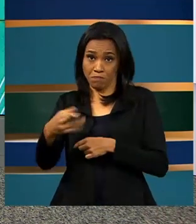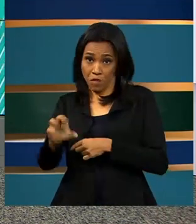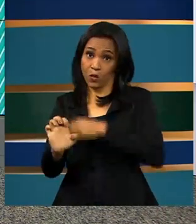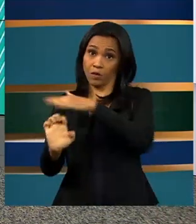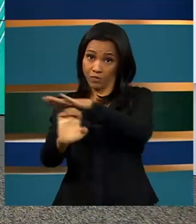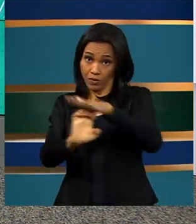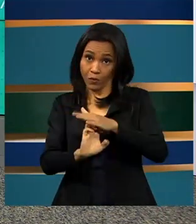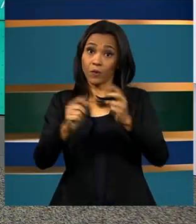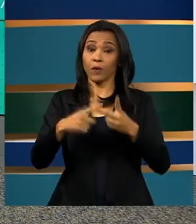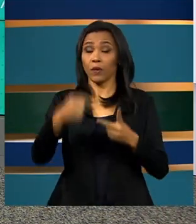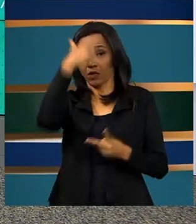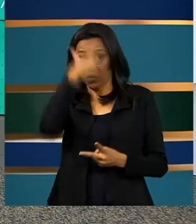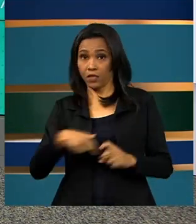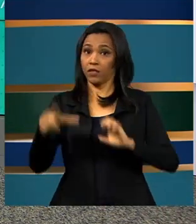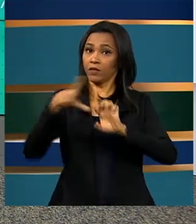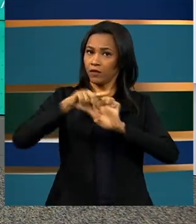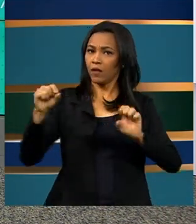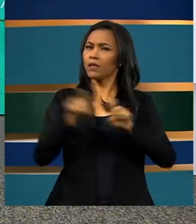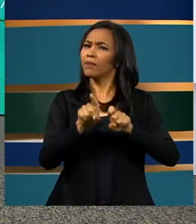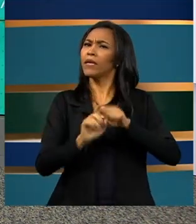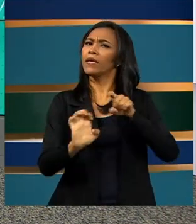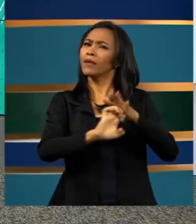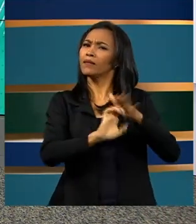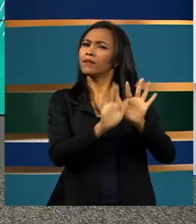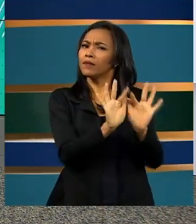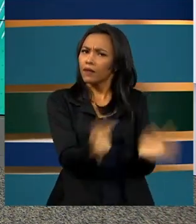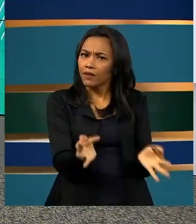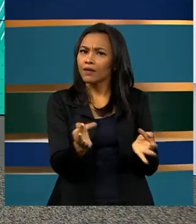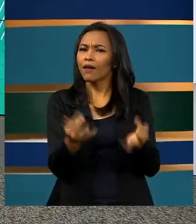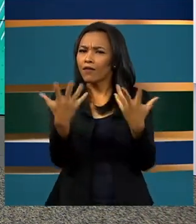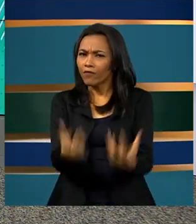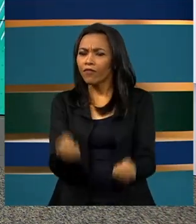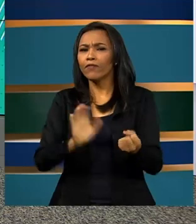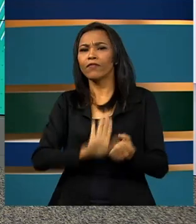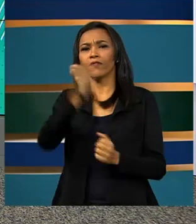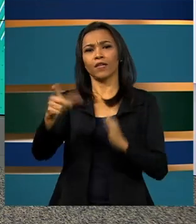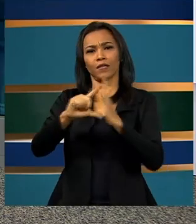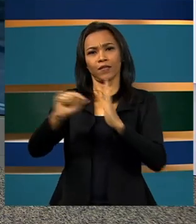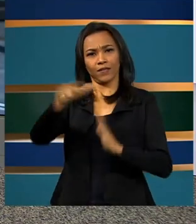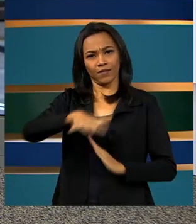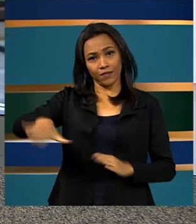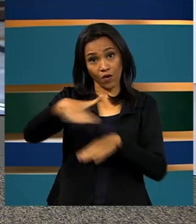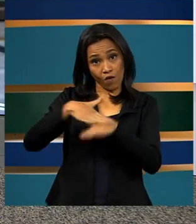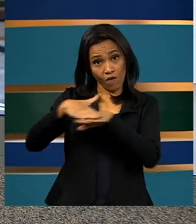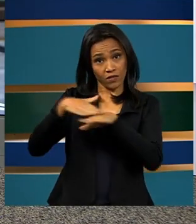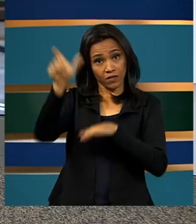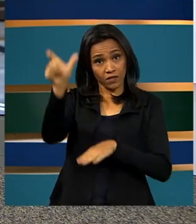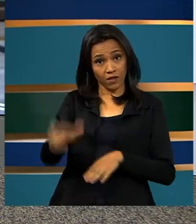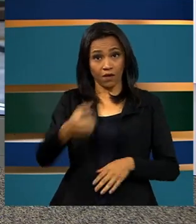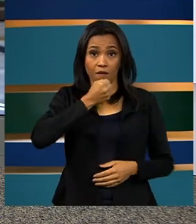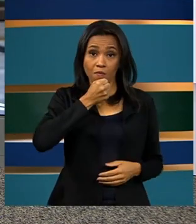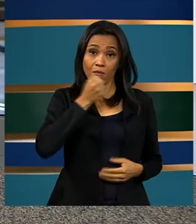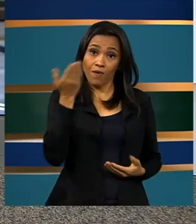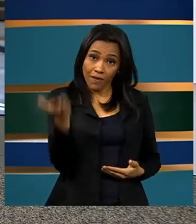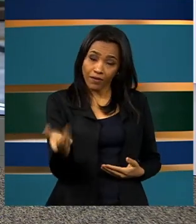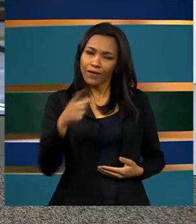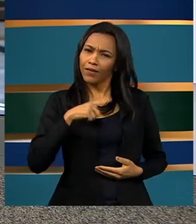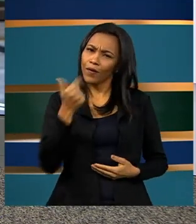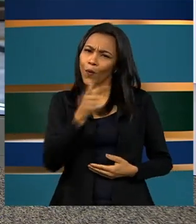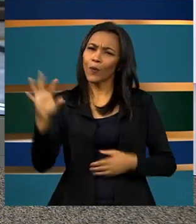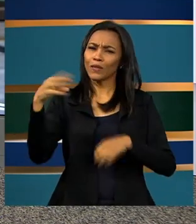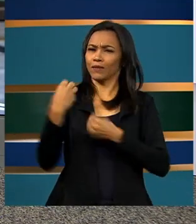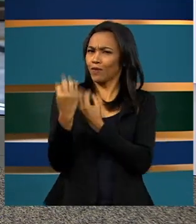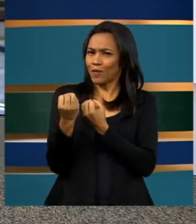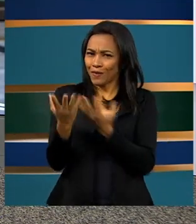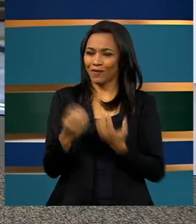individuais, microempresas e empresas de pequeno porte. Vamos até o Palácio do Planalto conversar com a repórter Luana Karen, que tem outras